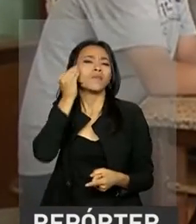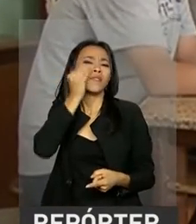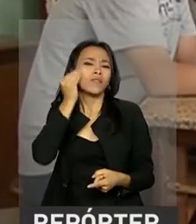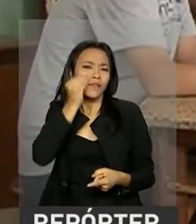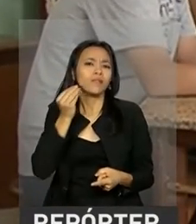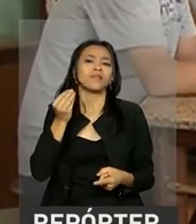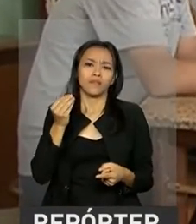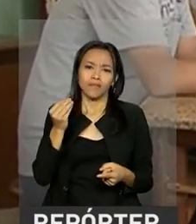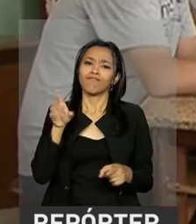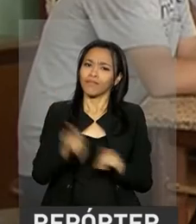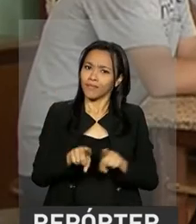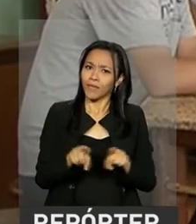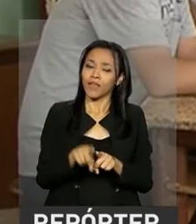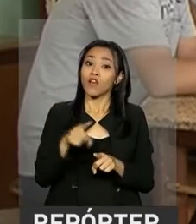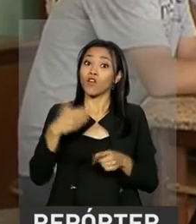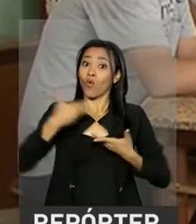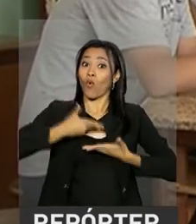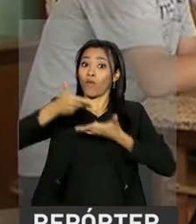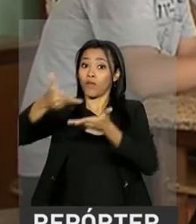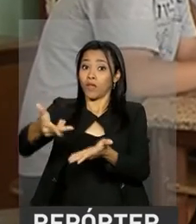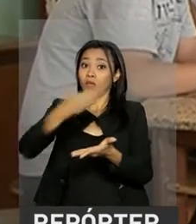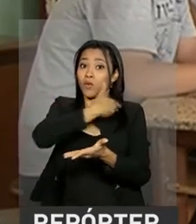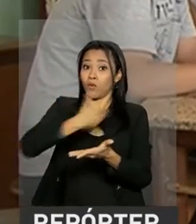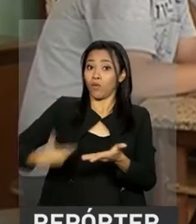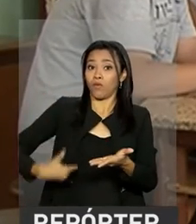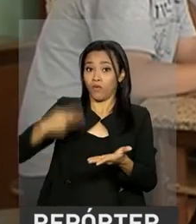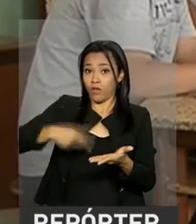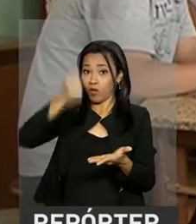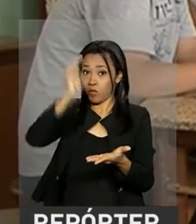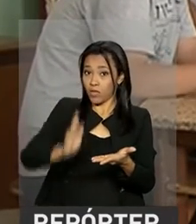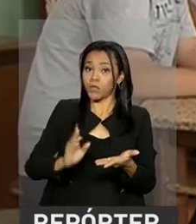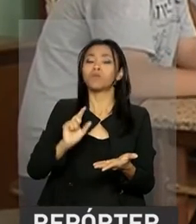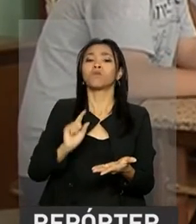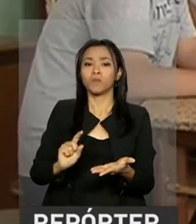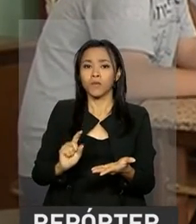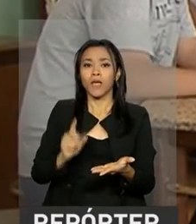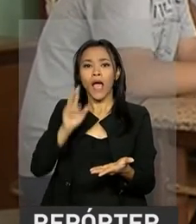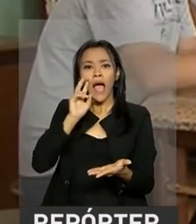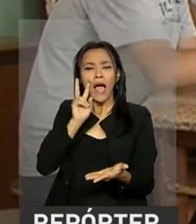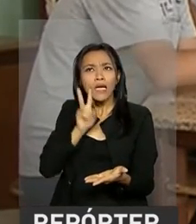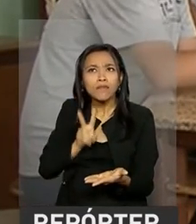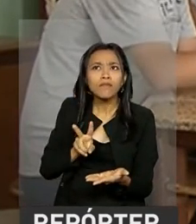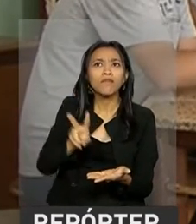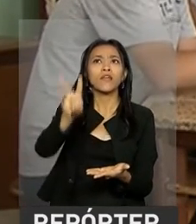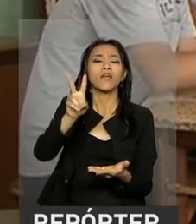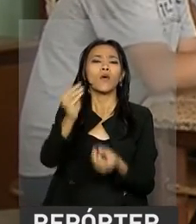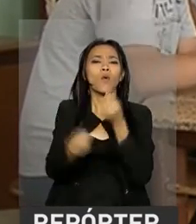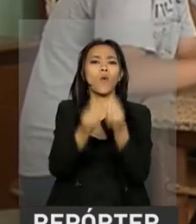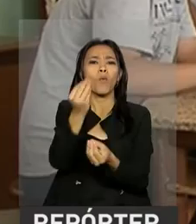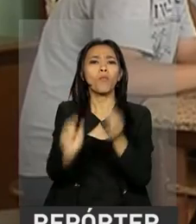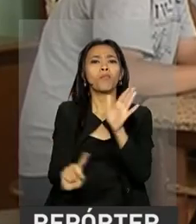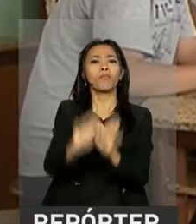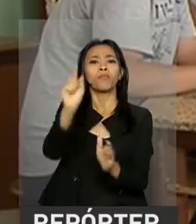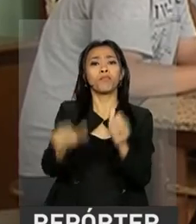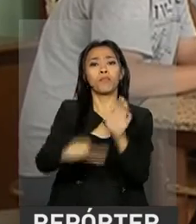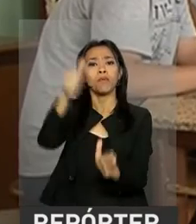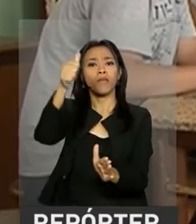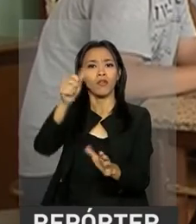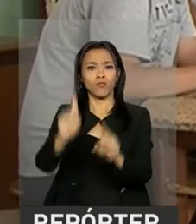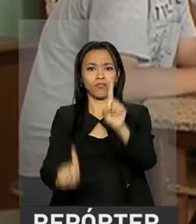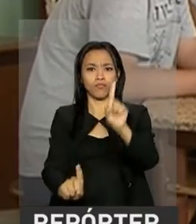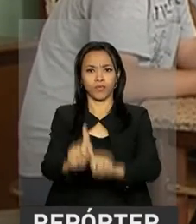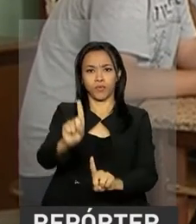espacial. Eles foram convidados pelo governo brasileiro a acompanhar pessoalmente o lançamento do primeiro satélite